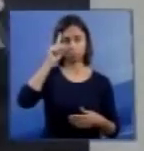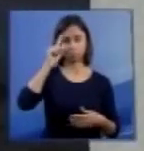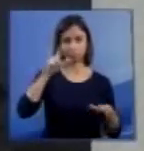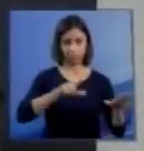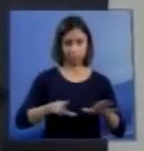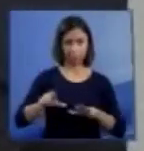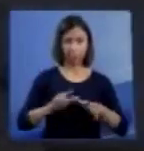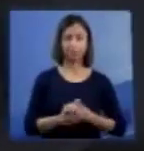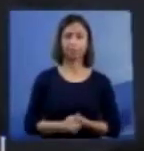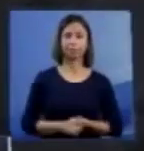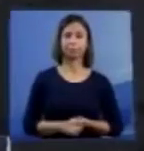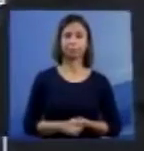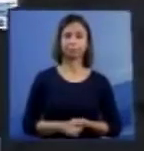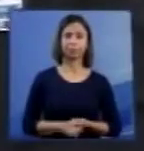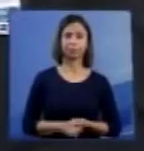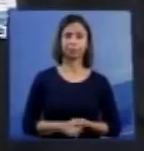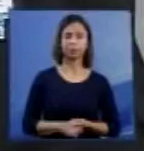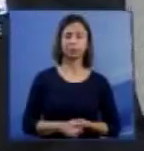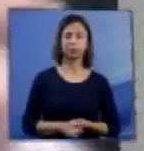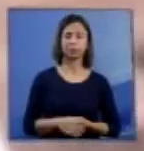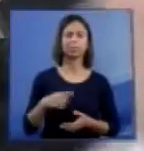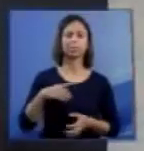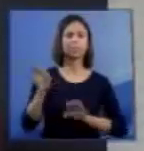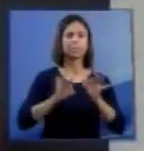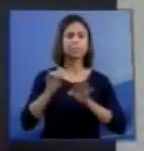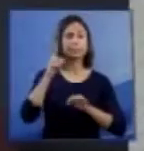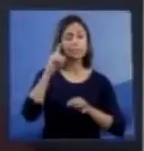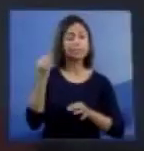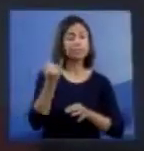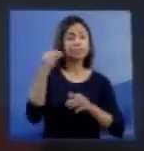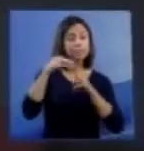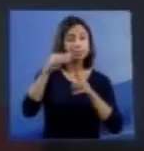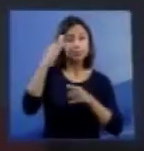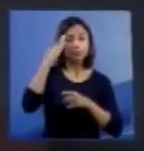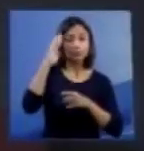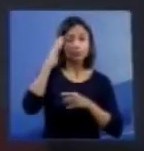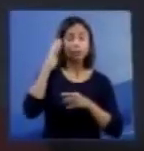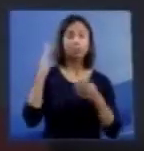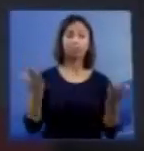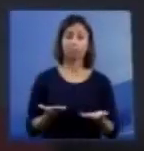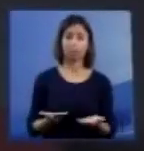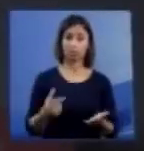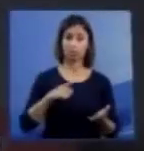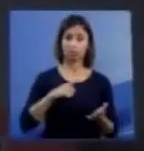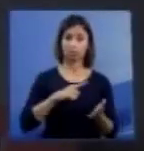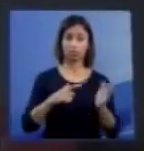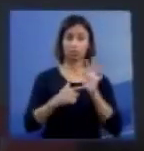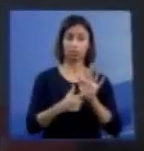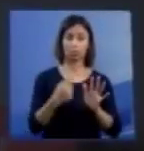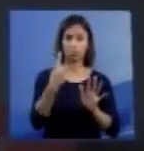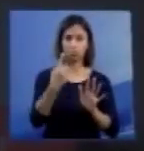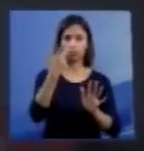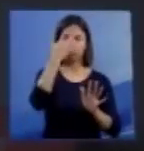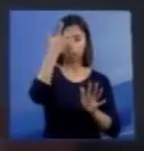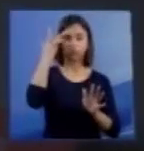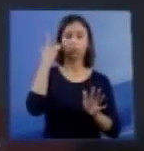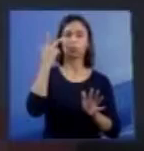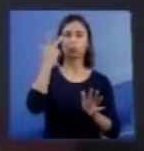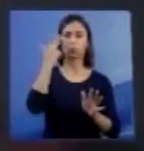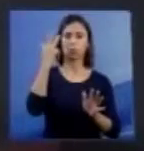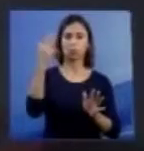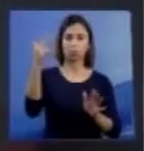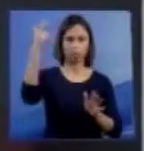Esse esquema é fundamental para a compreensão. Aqui nós temos um indivíduo normal e um